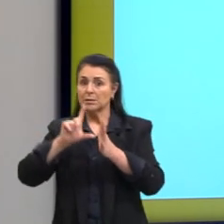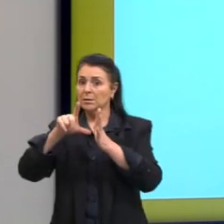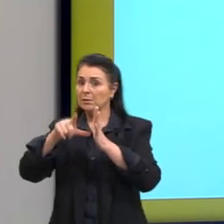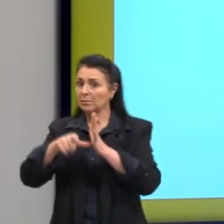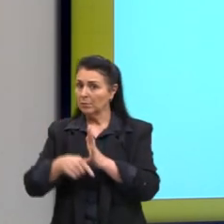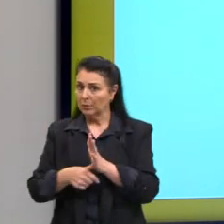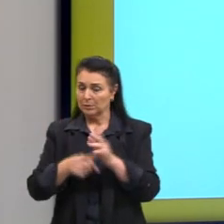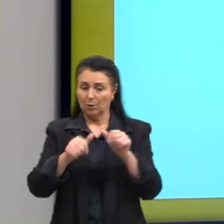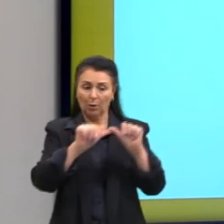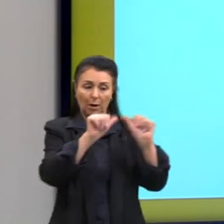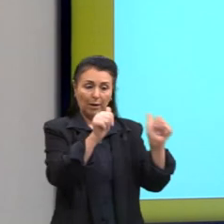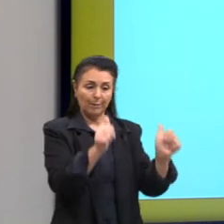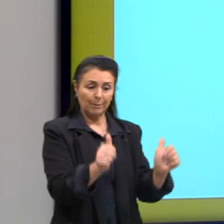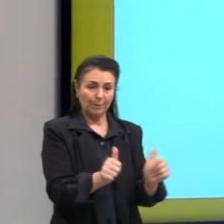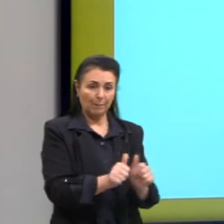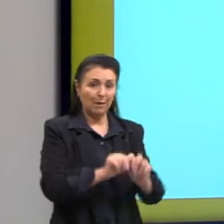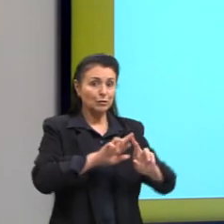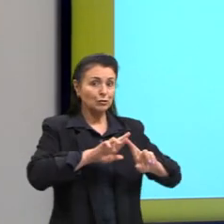em duas partes iguais.